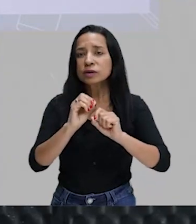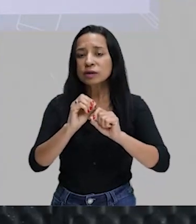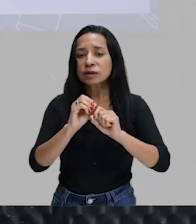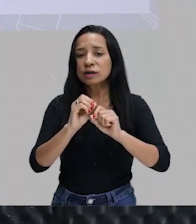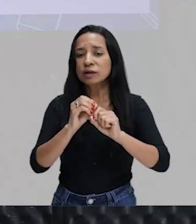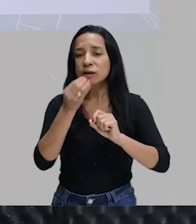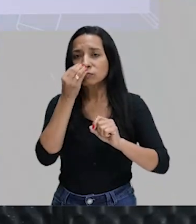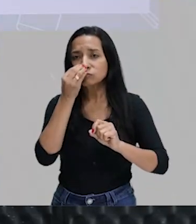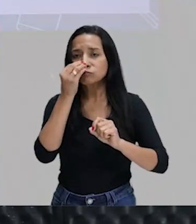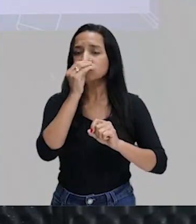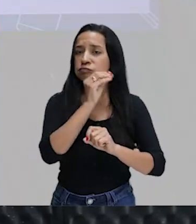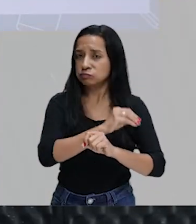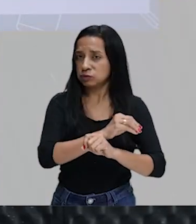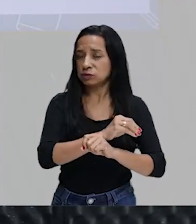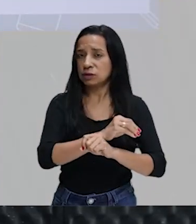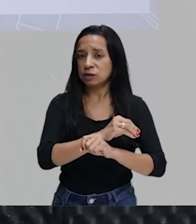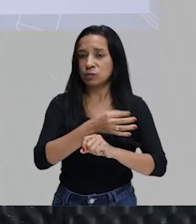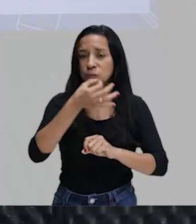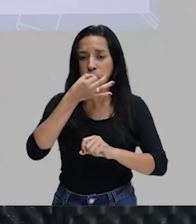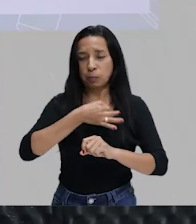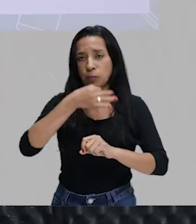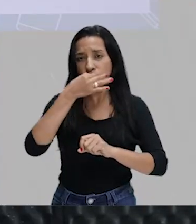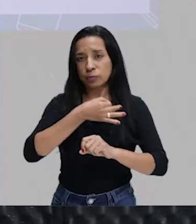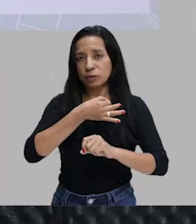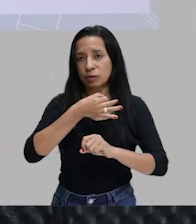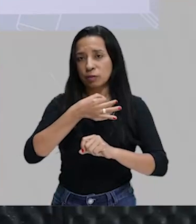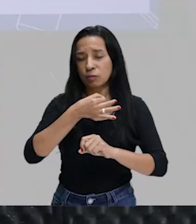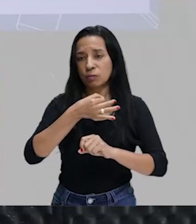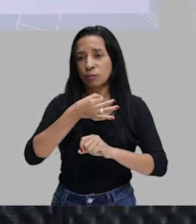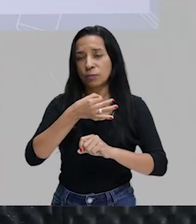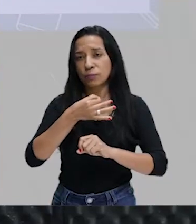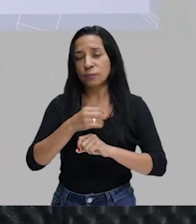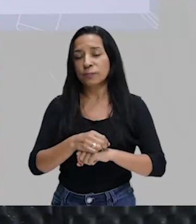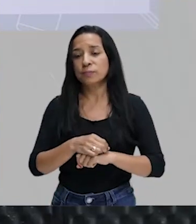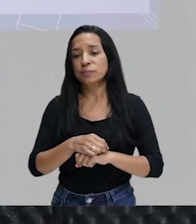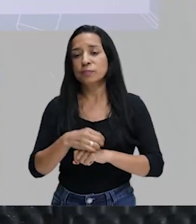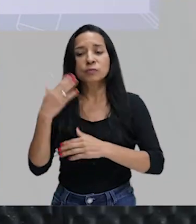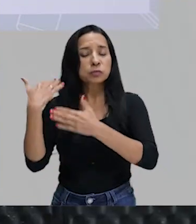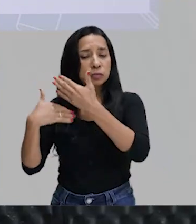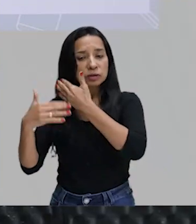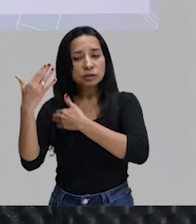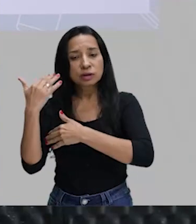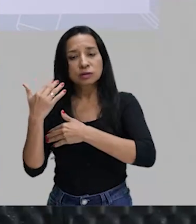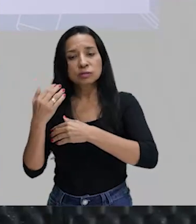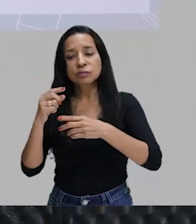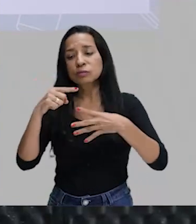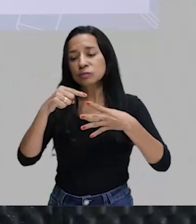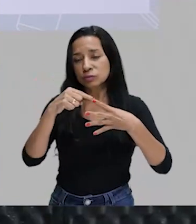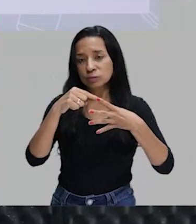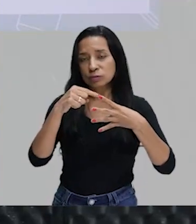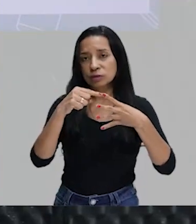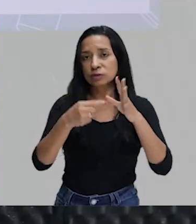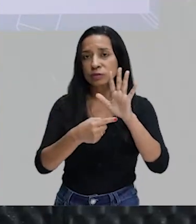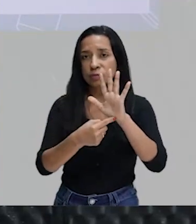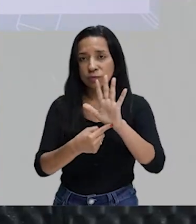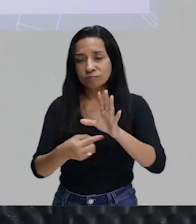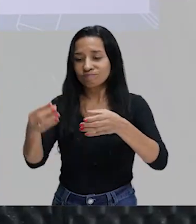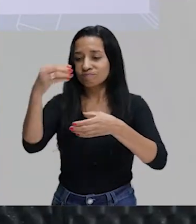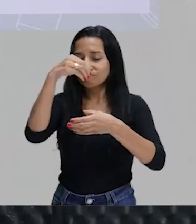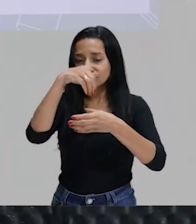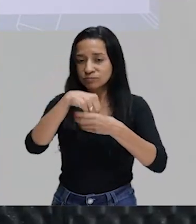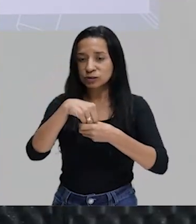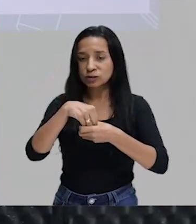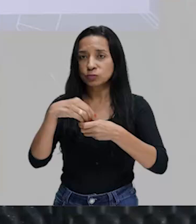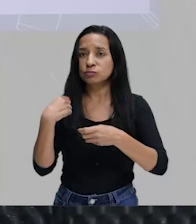crítica na época, ou seja, era desprezado. Então, o simbolismo traz para dentro da nossa